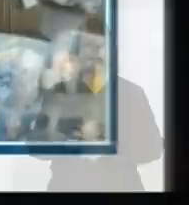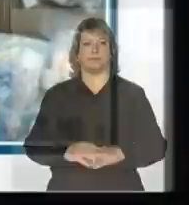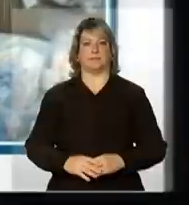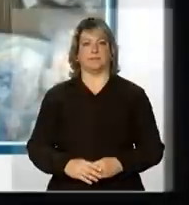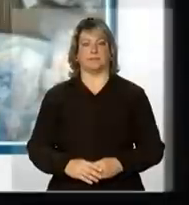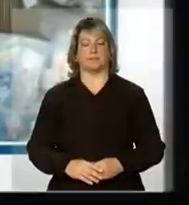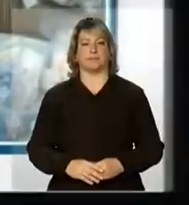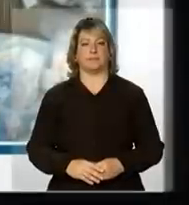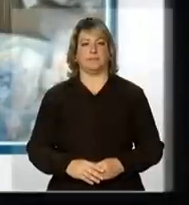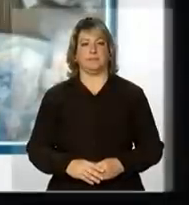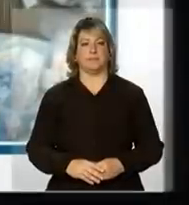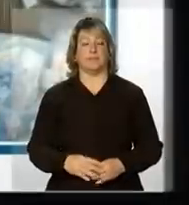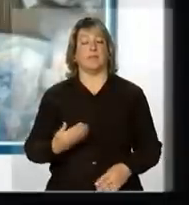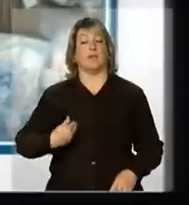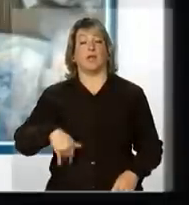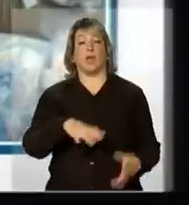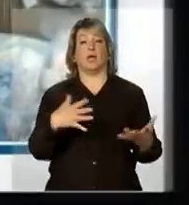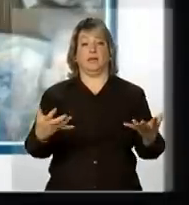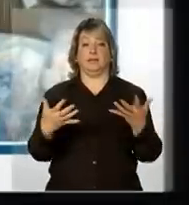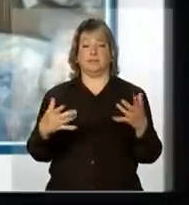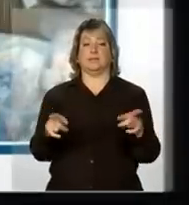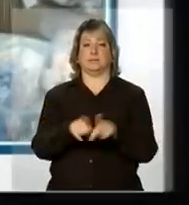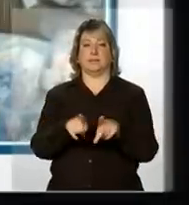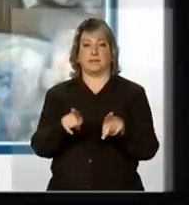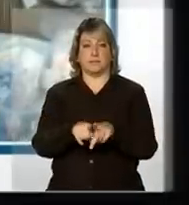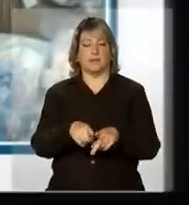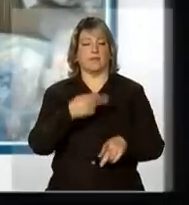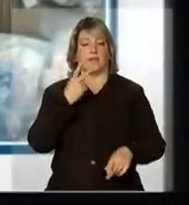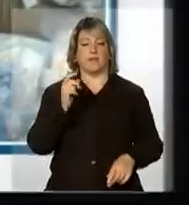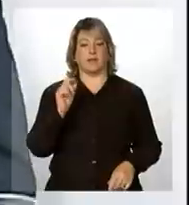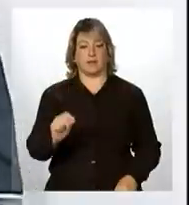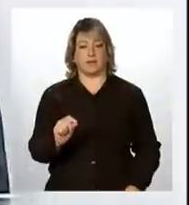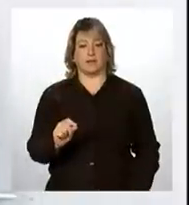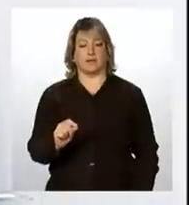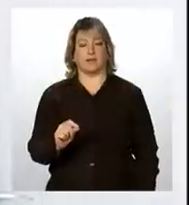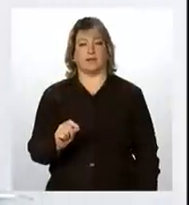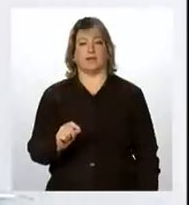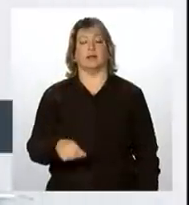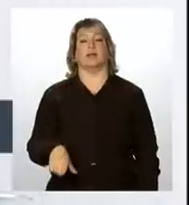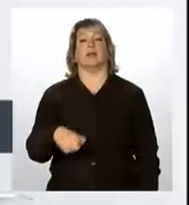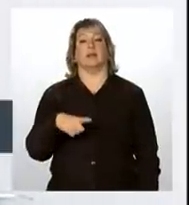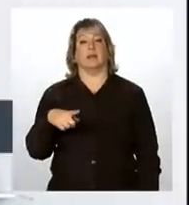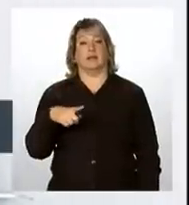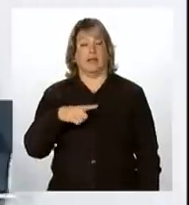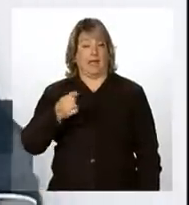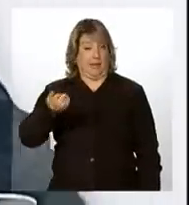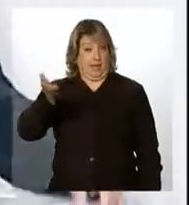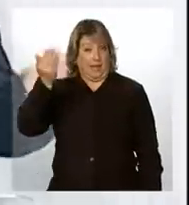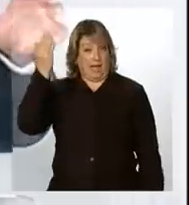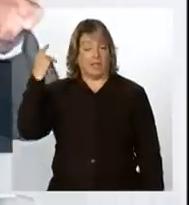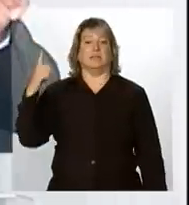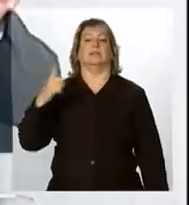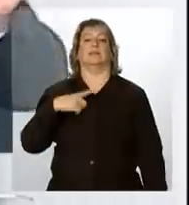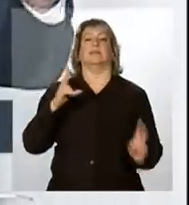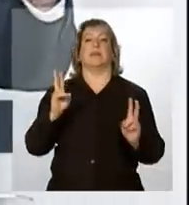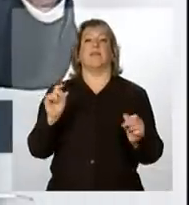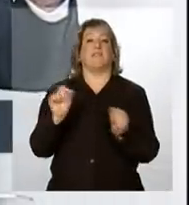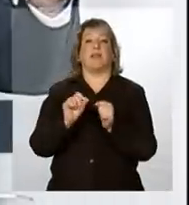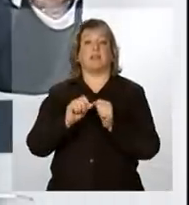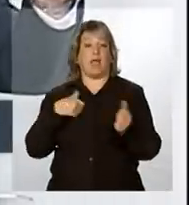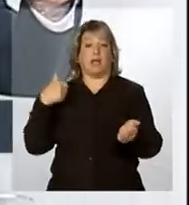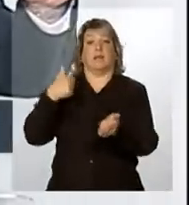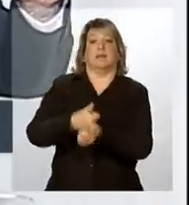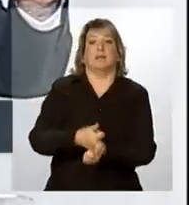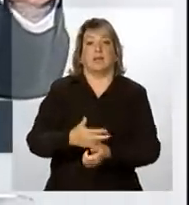Também queremos destacar a improvisação que existia quando ocorria